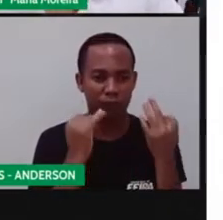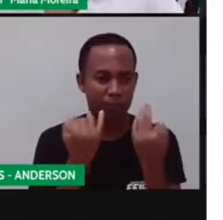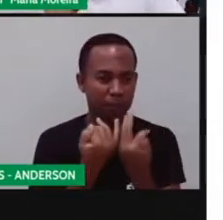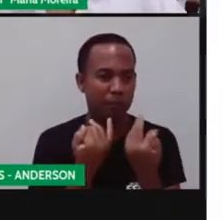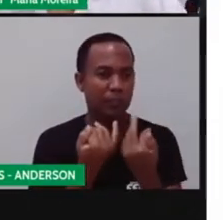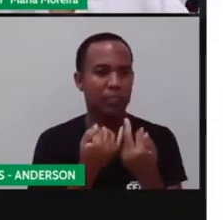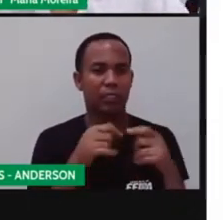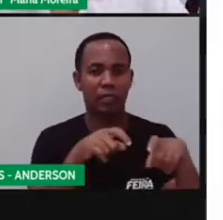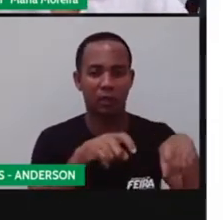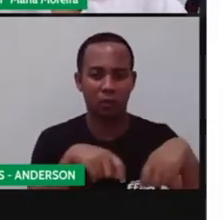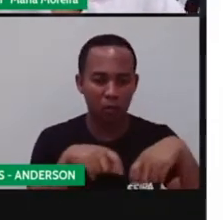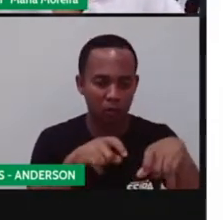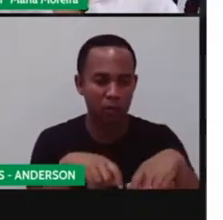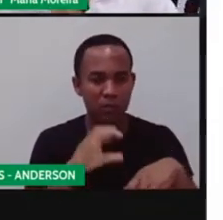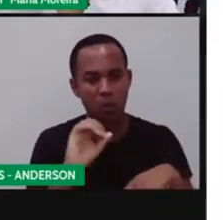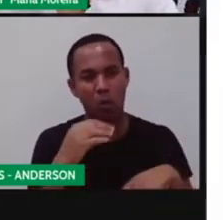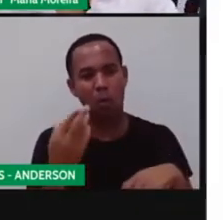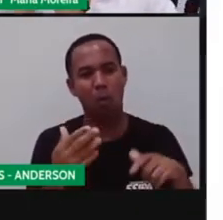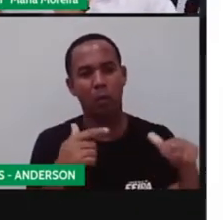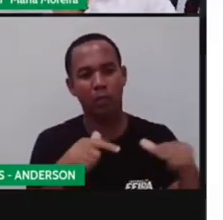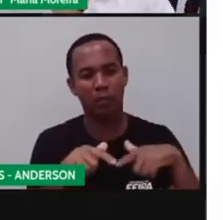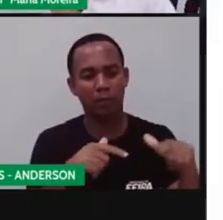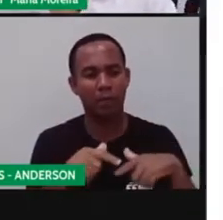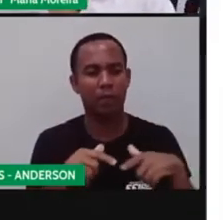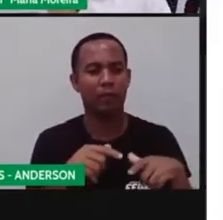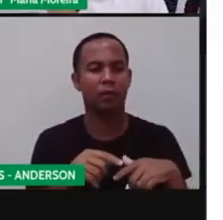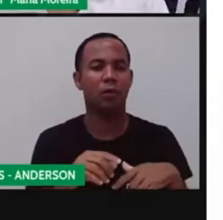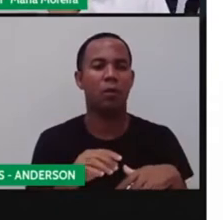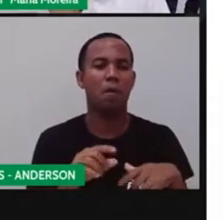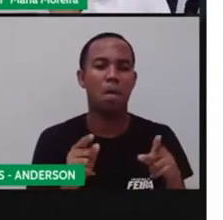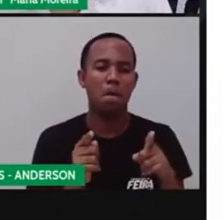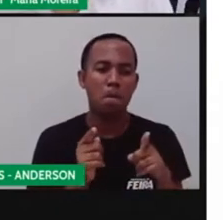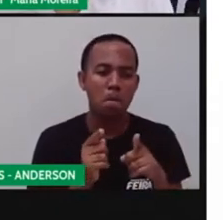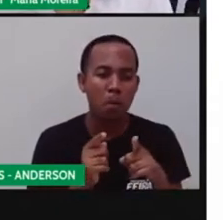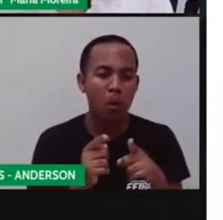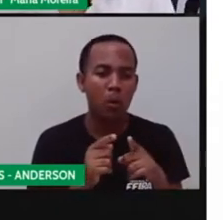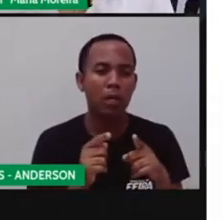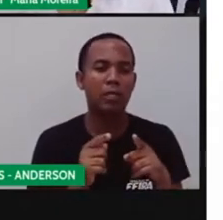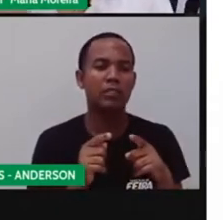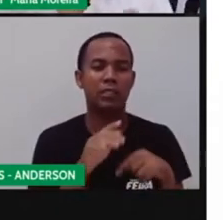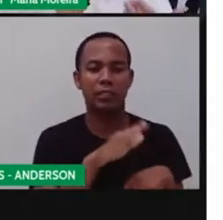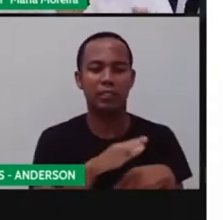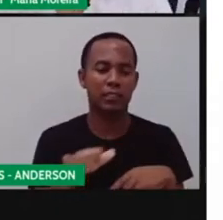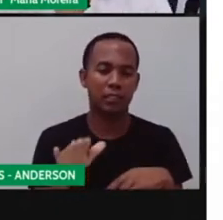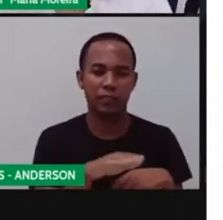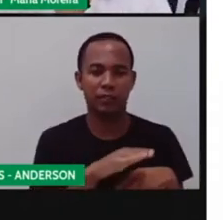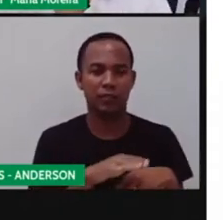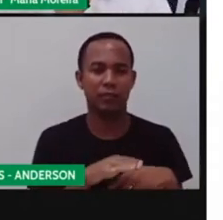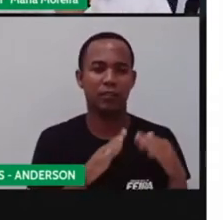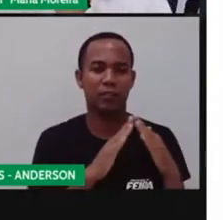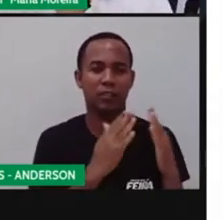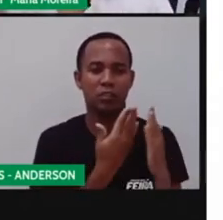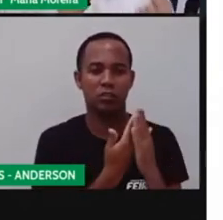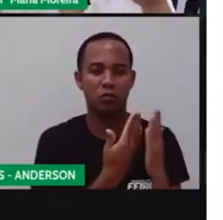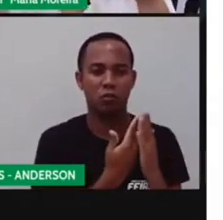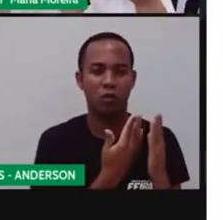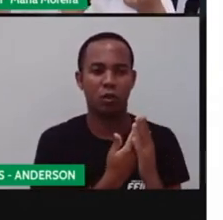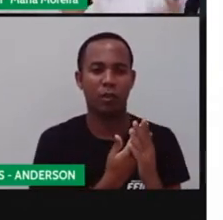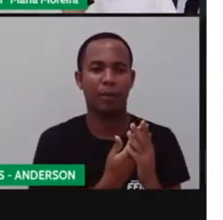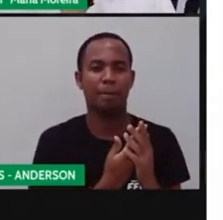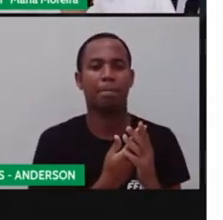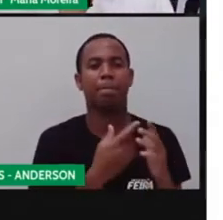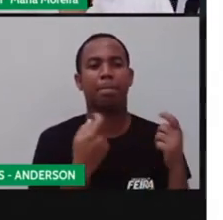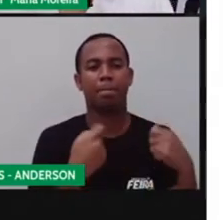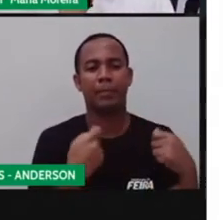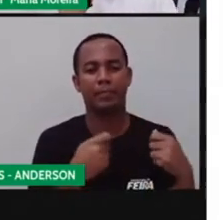atividades em casa ou no próprio trabalho dos pais. E poucas crianças iam pra escola. Por quê? Porque a escola era um local pra pessoas que